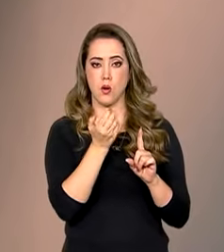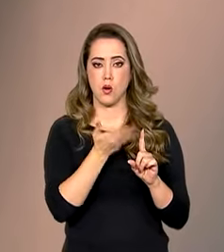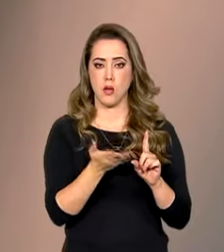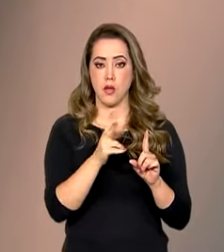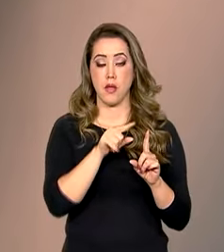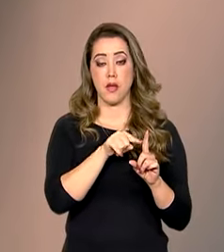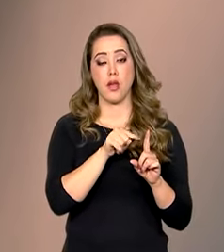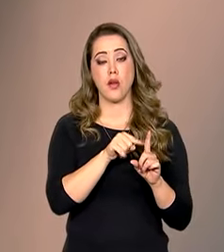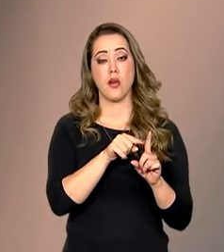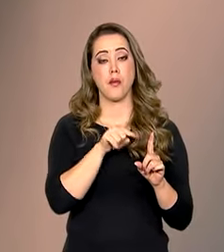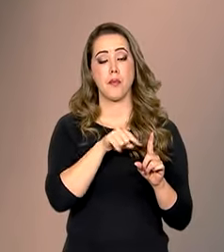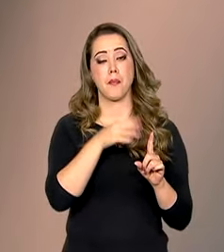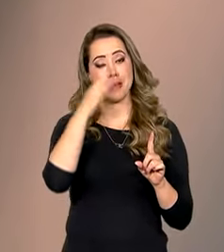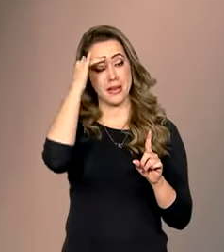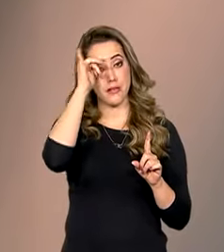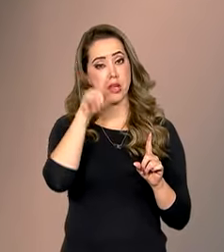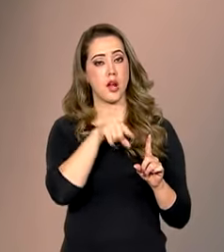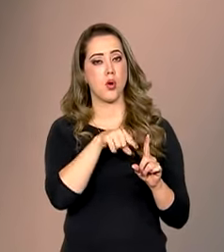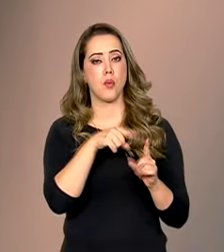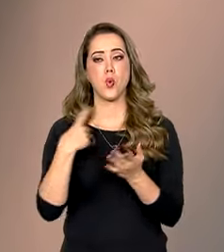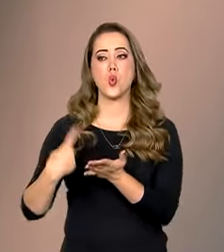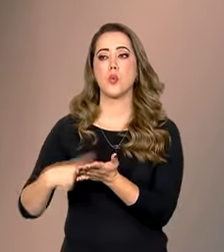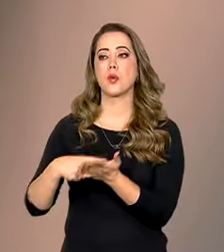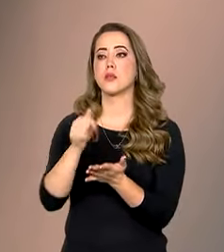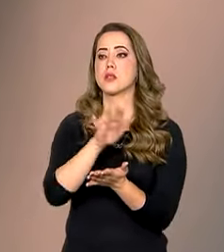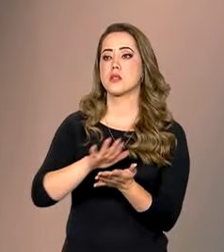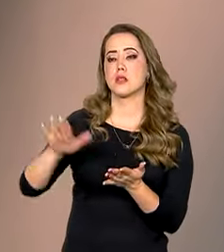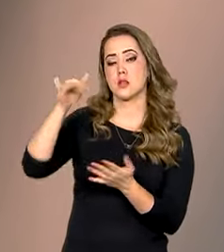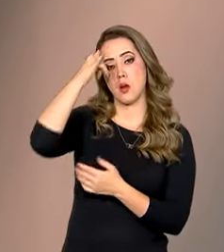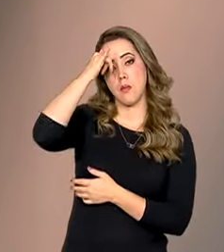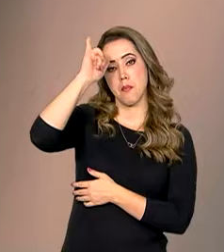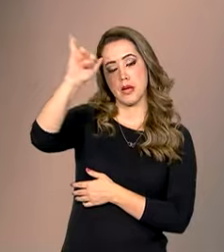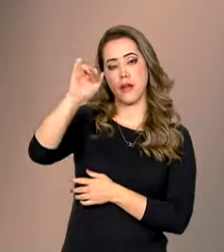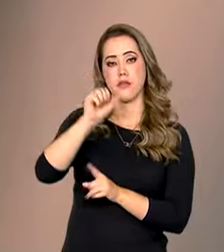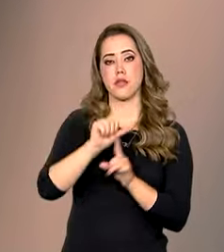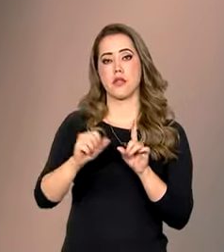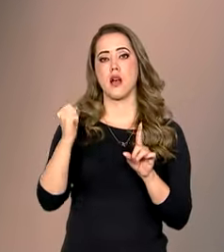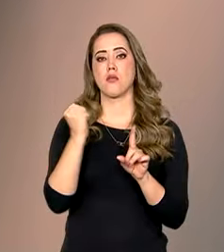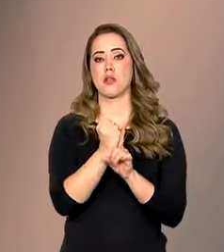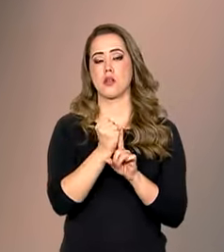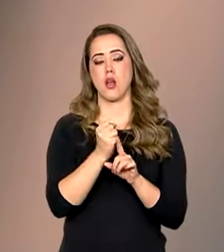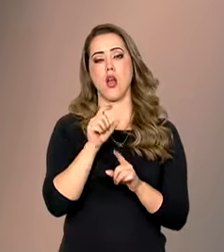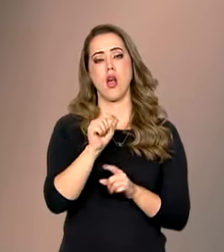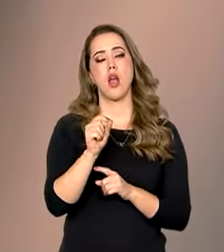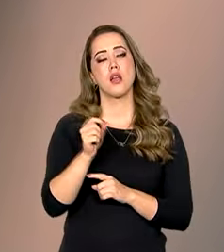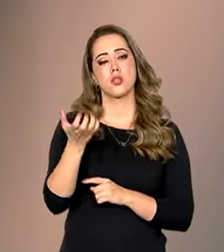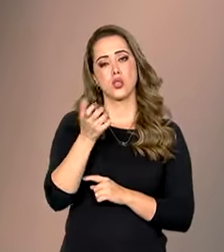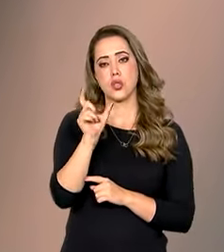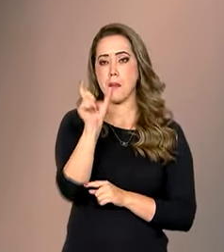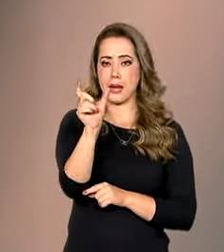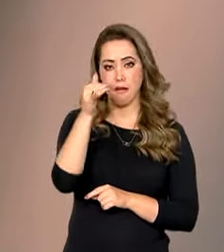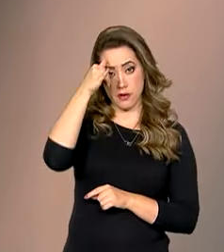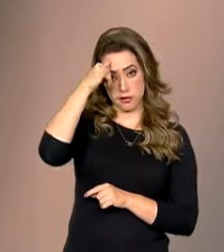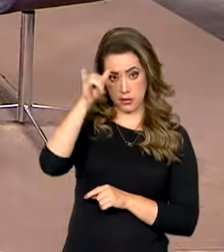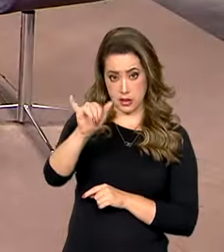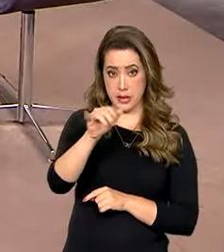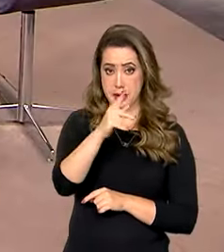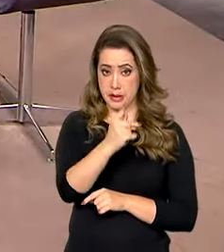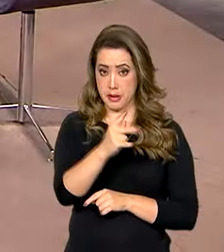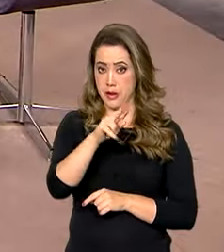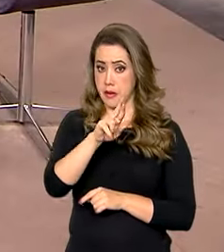Nacional de Prevenção aos Feminicídios. Nós quisermos colocar a palavra prevenção, não é só